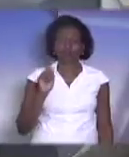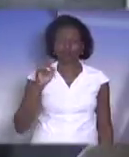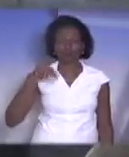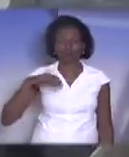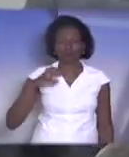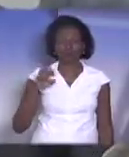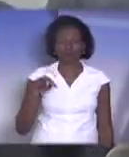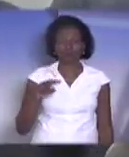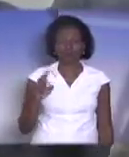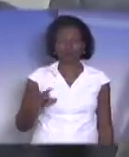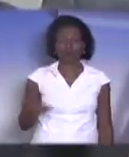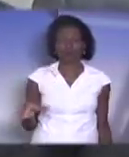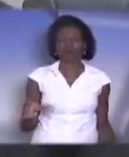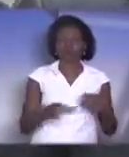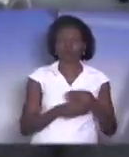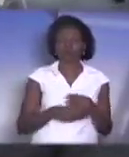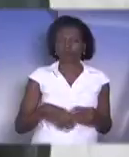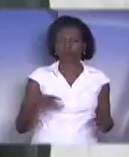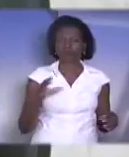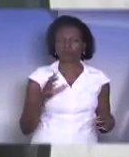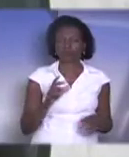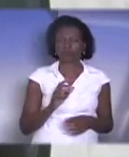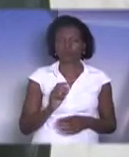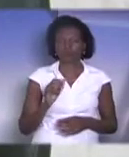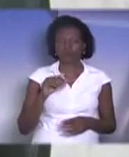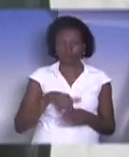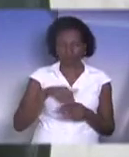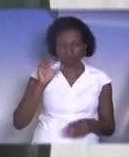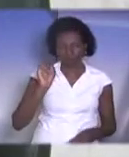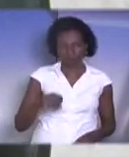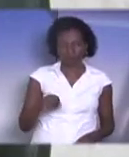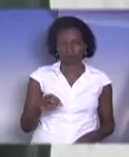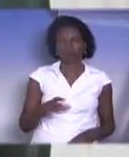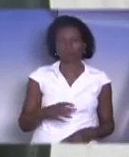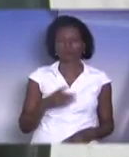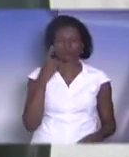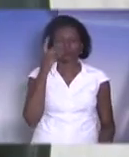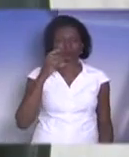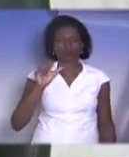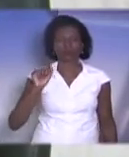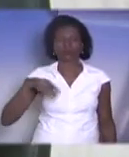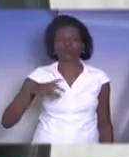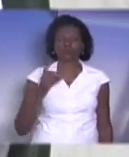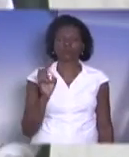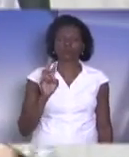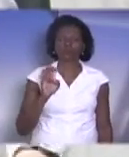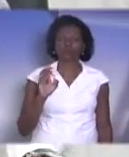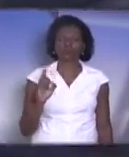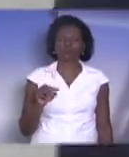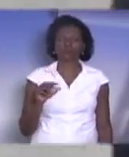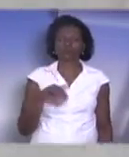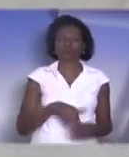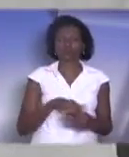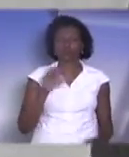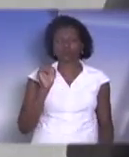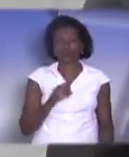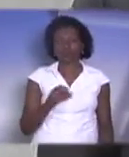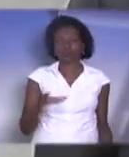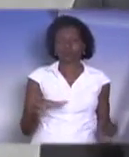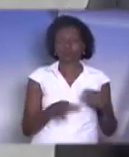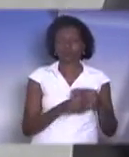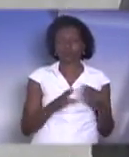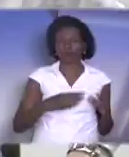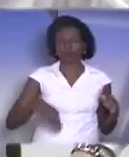favorável à emenda aglutinativa. Está registrado o voto de vossa excelência. Deputado André Soares. Para votar favorável a todas as emendas